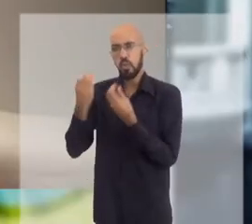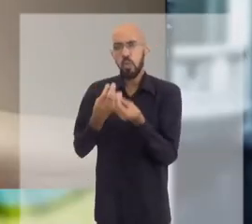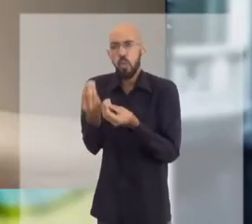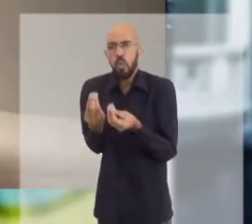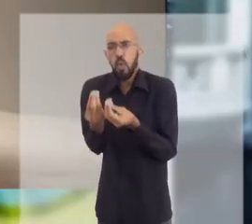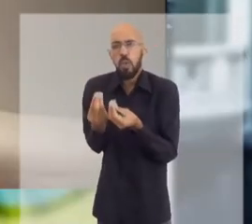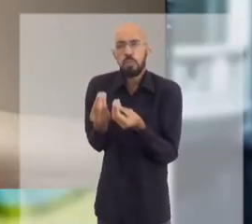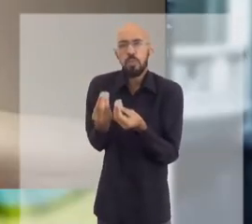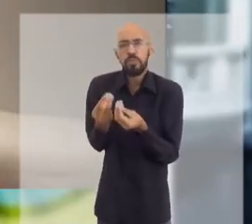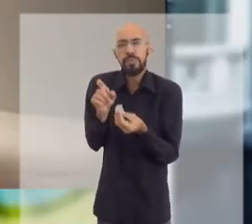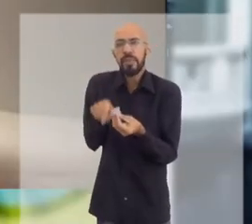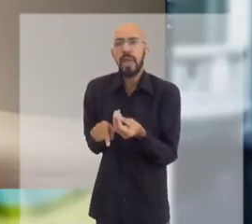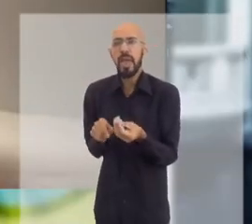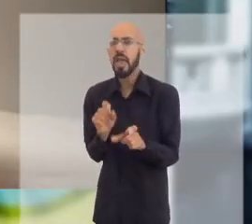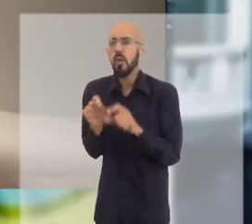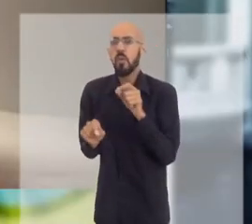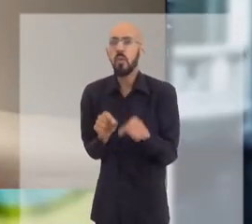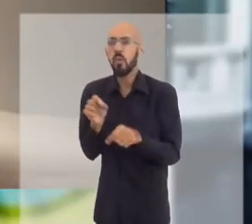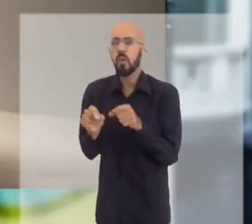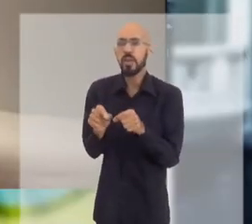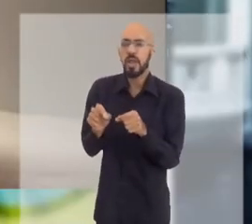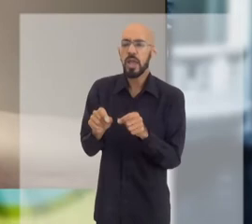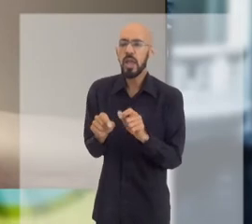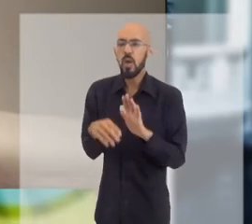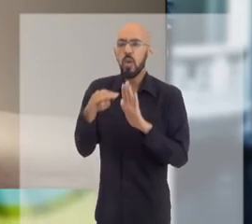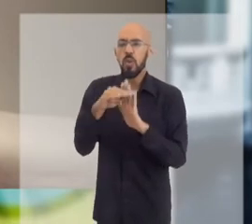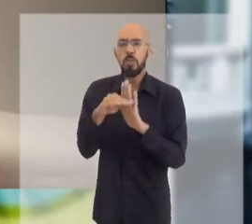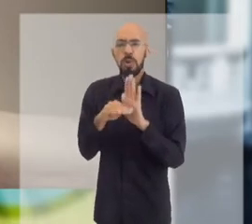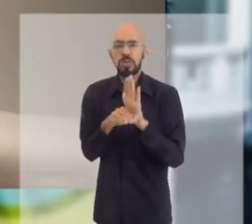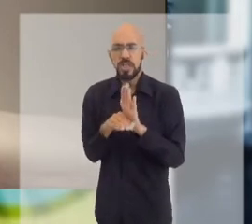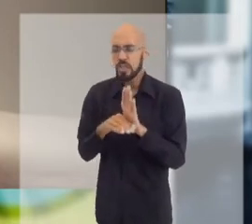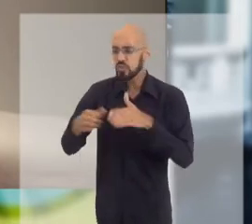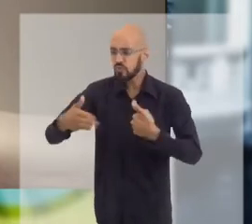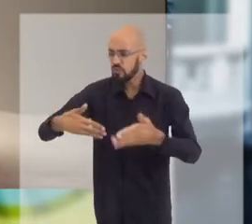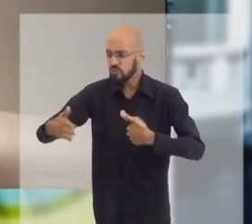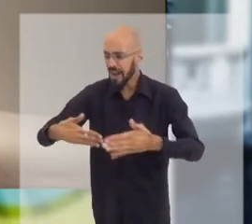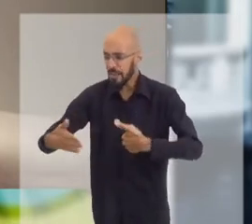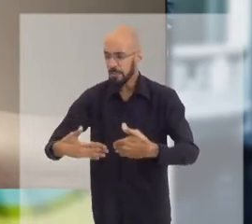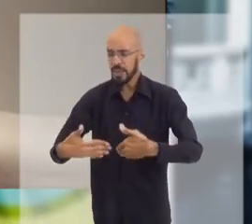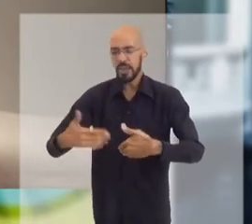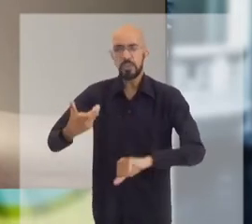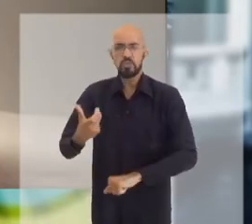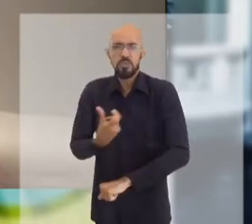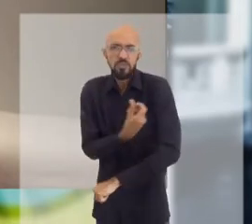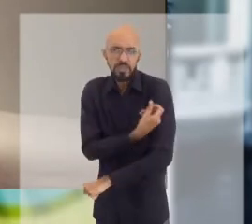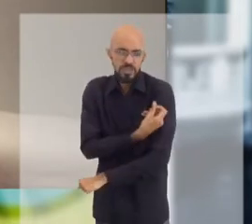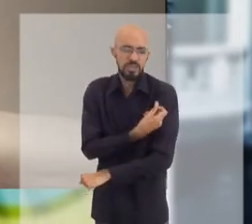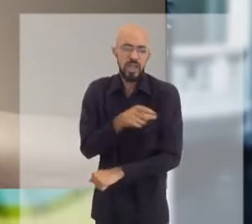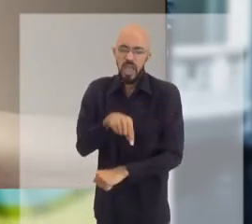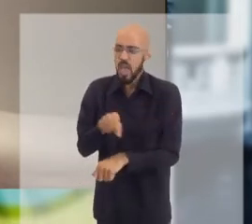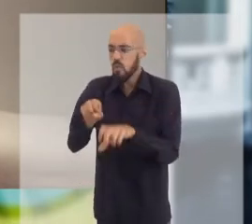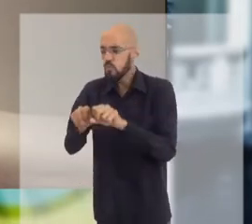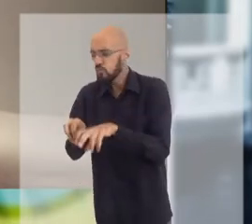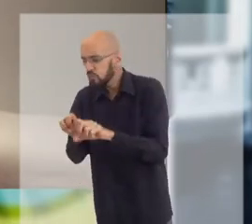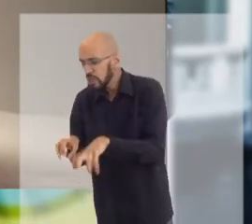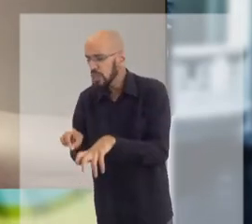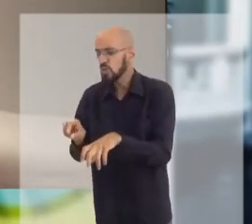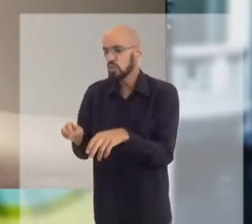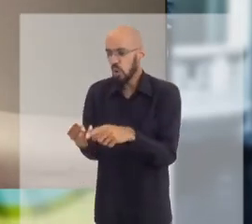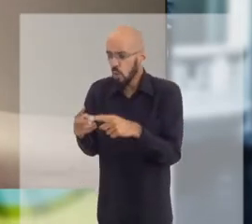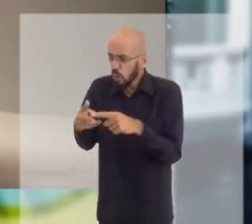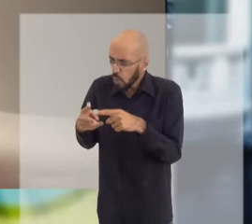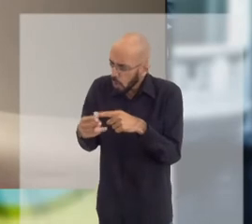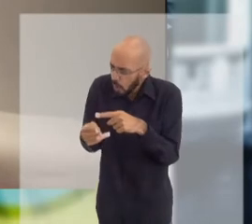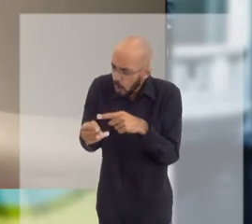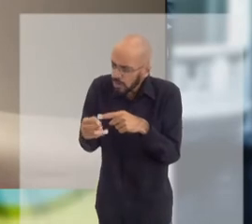a manufatura, quer dizer, como que é o processo fabril de uma vacina, é o vírus inativado ou é um